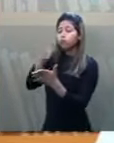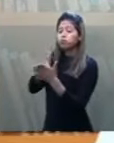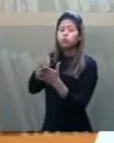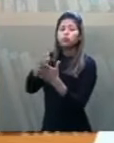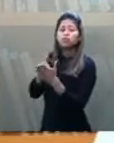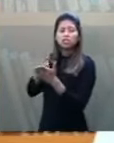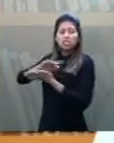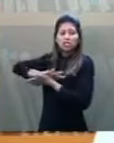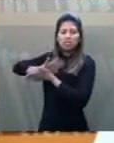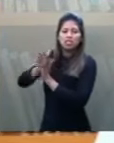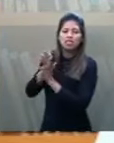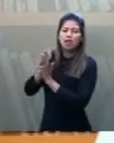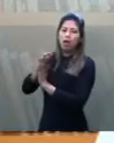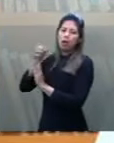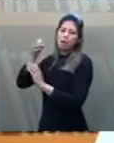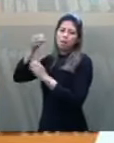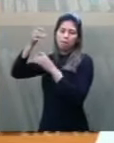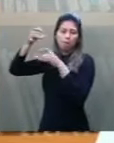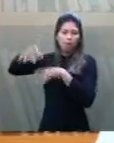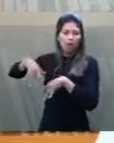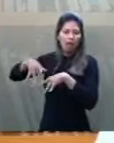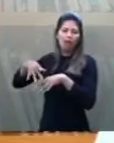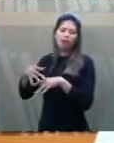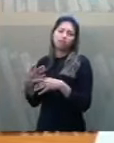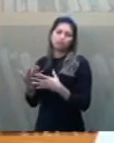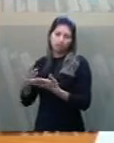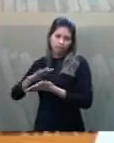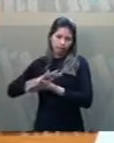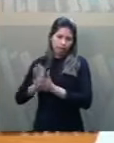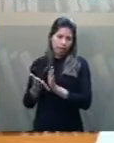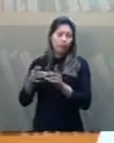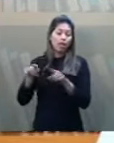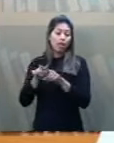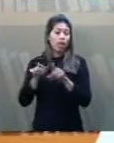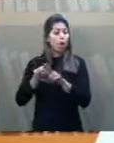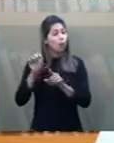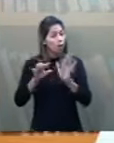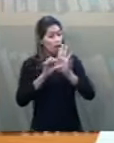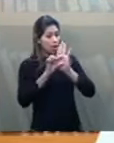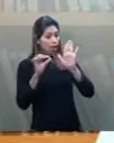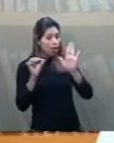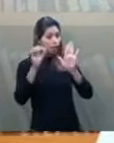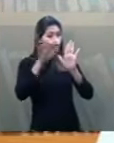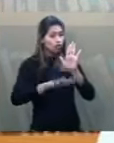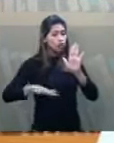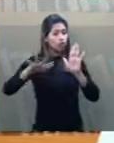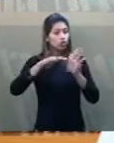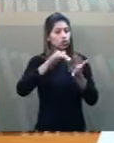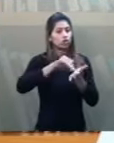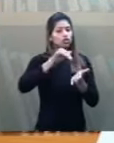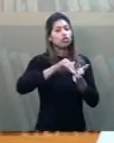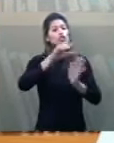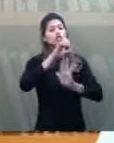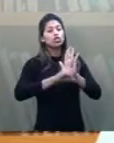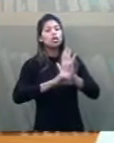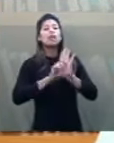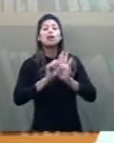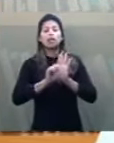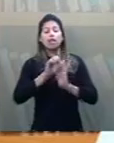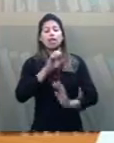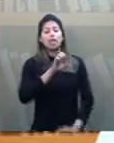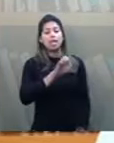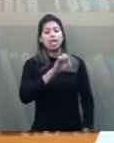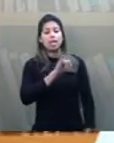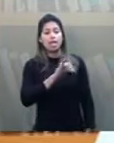Destaco também, presidente, a diretora-geral do Senado, mantida por vossa excelência, Elana Trombeca.